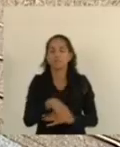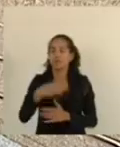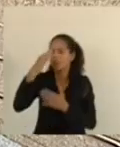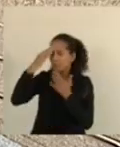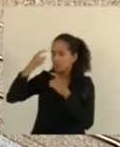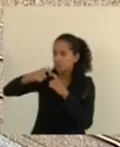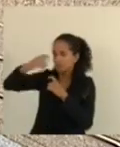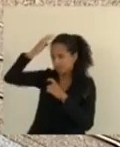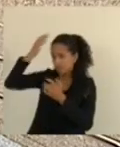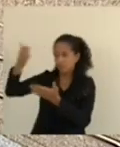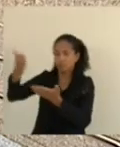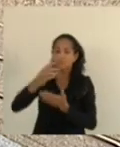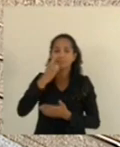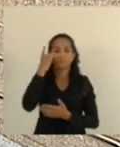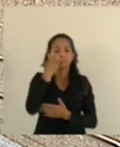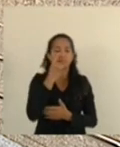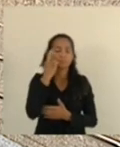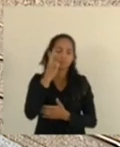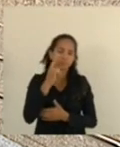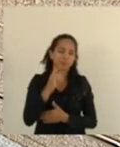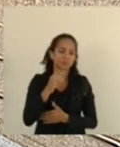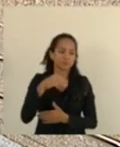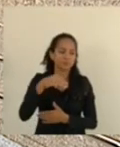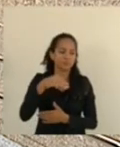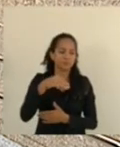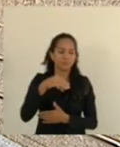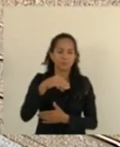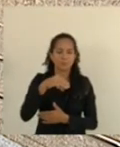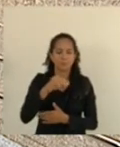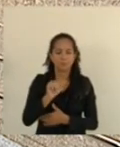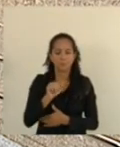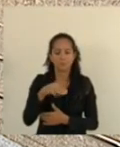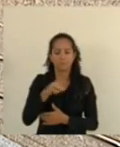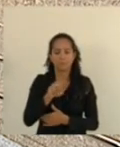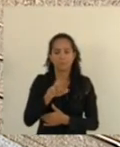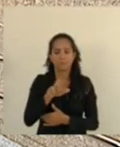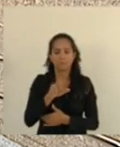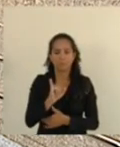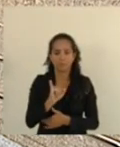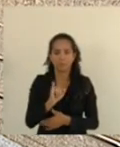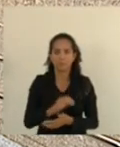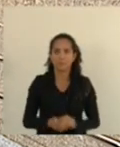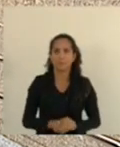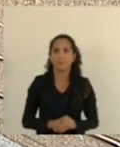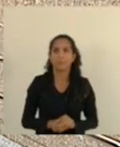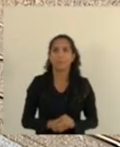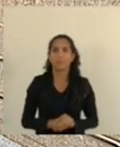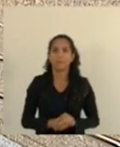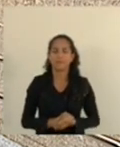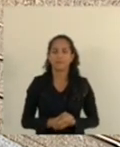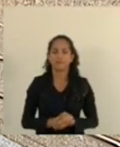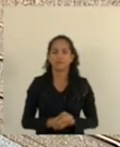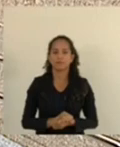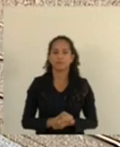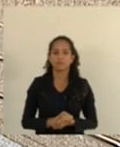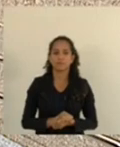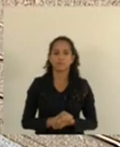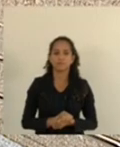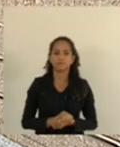Hércules. Com a palavra o deputado doutor Emílio Maméri. Obrigado, presidente.